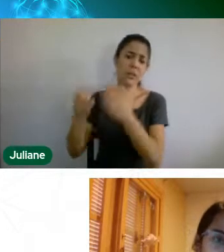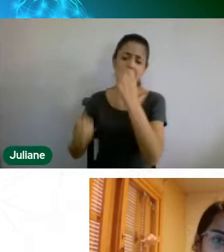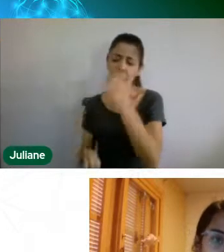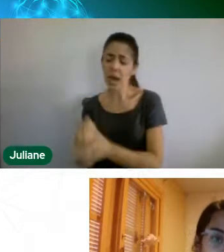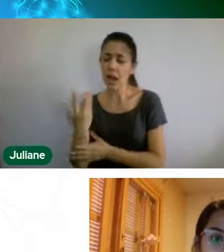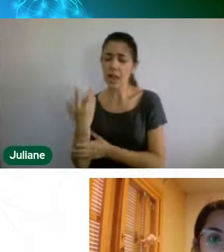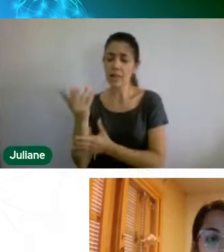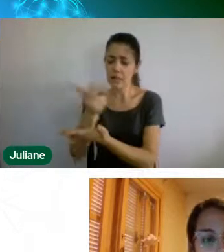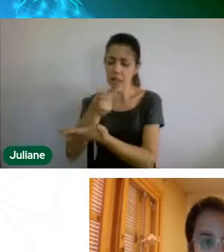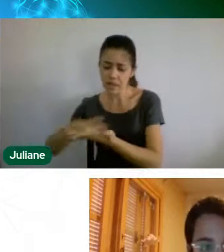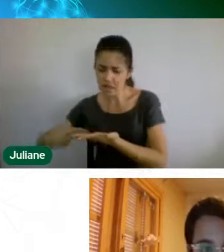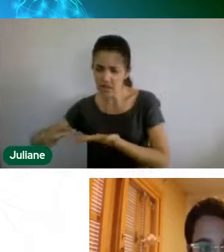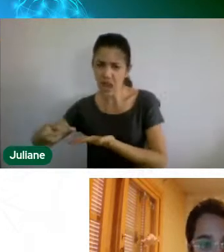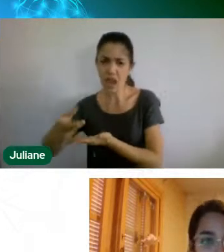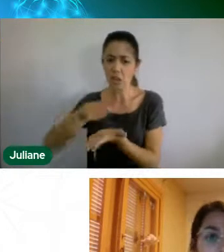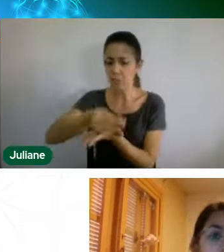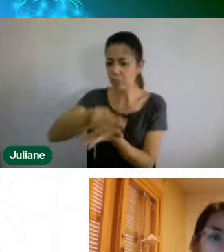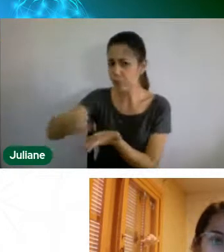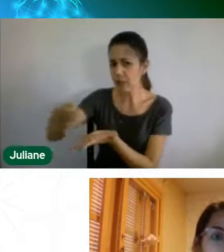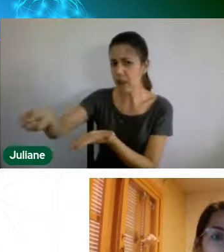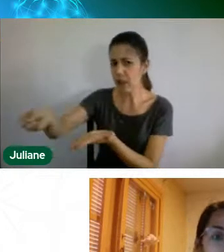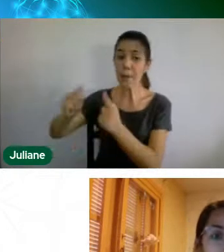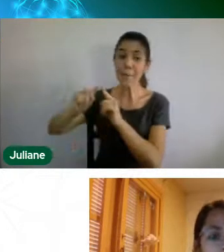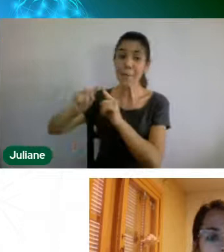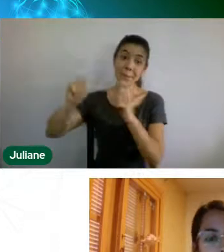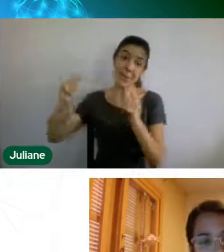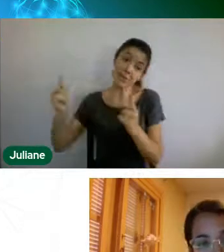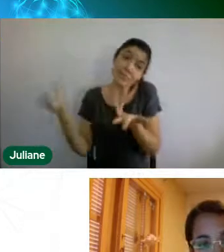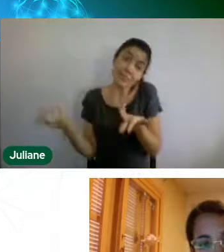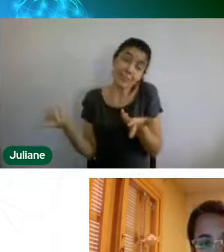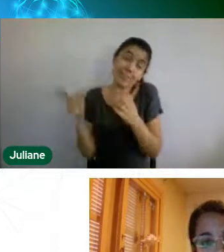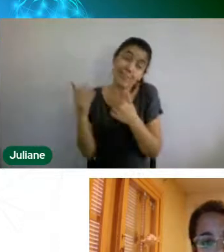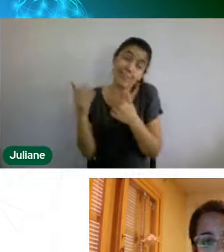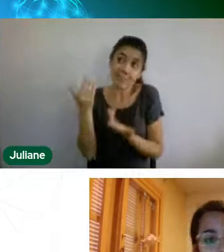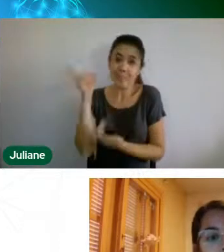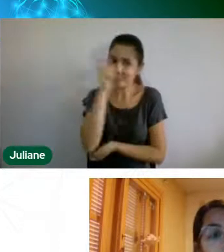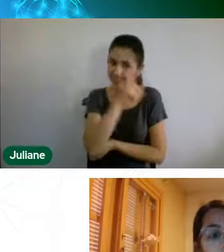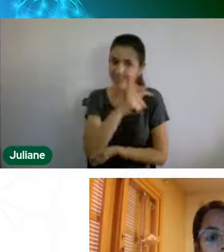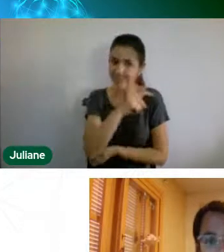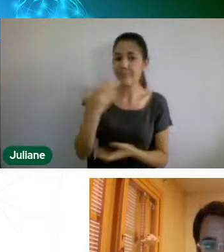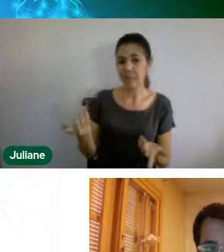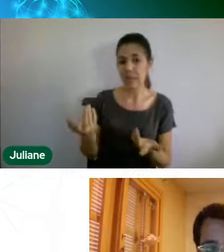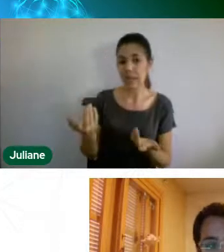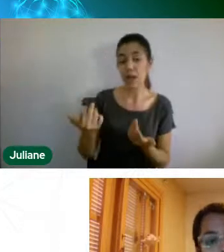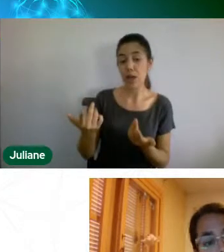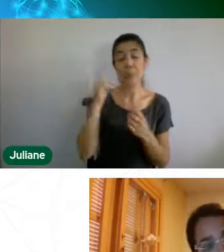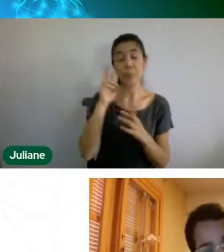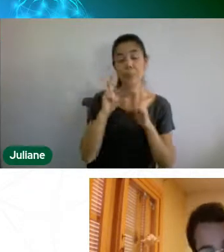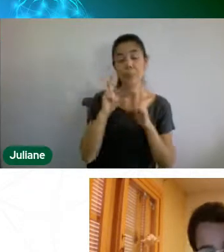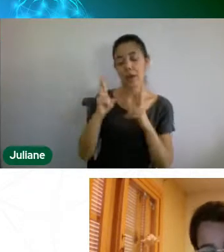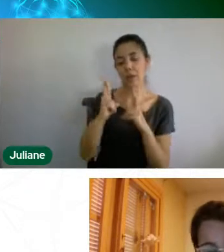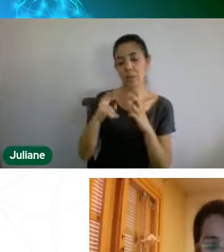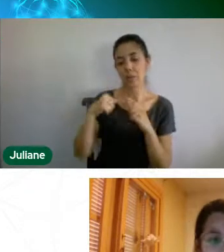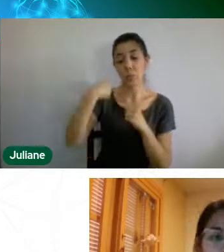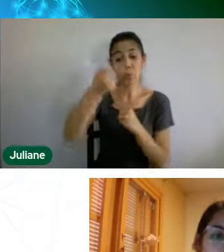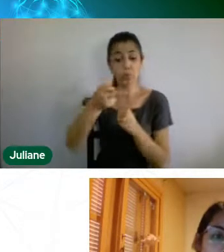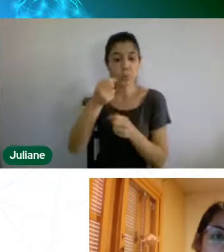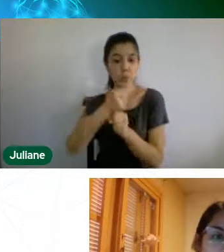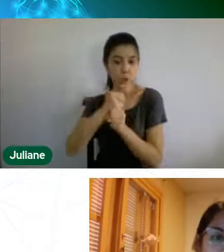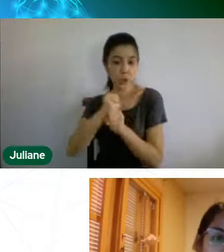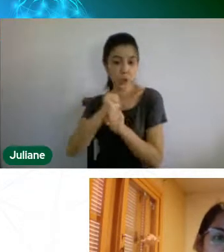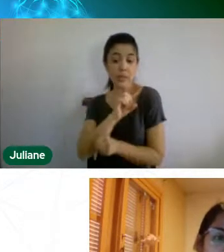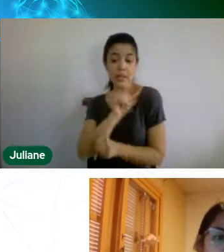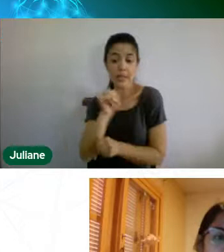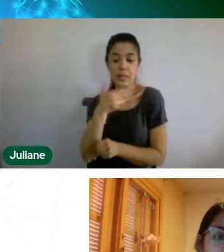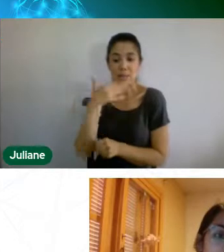partir do próximo ano, se a situação melhorar, ir para a sala de aula fazer essa relação do aluno com os dinossauros, porque agora, no meio